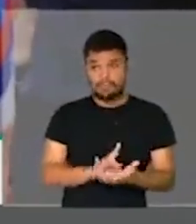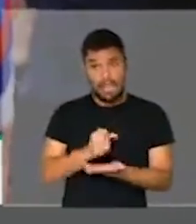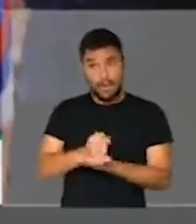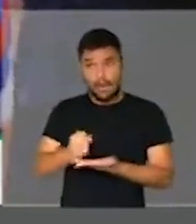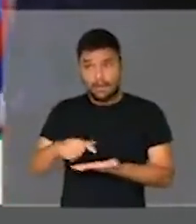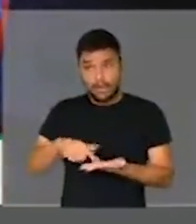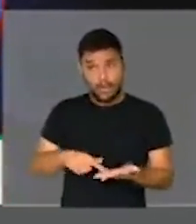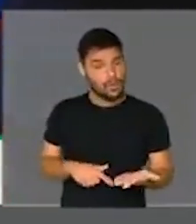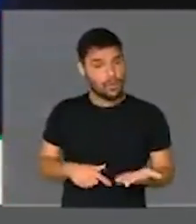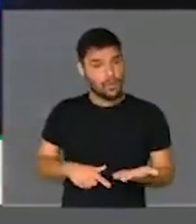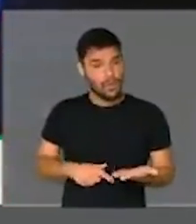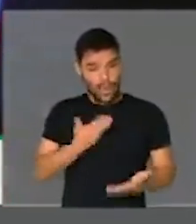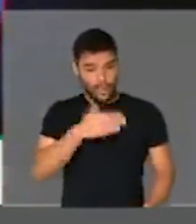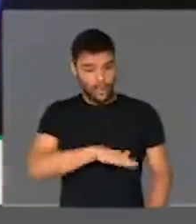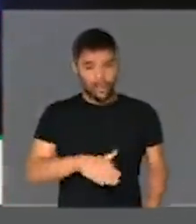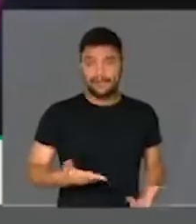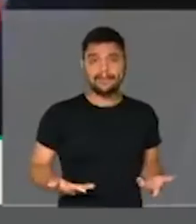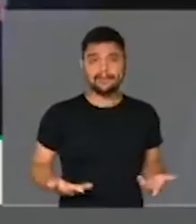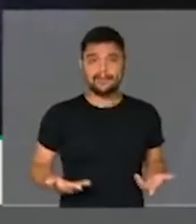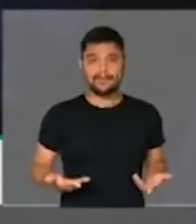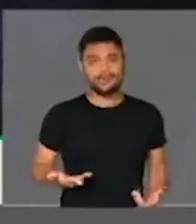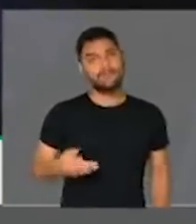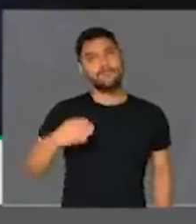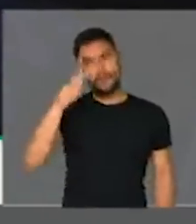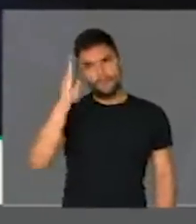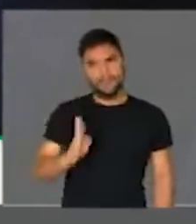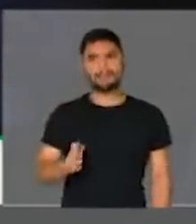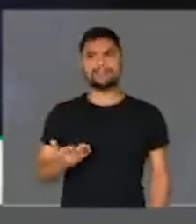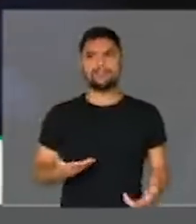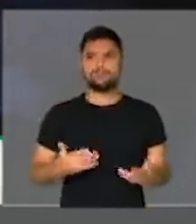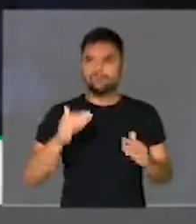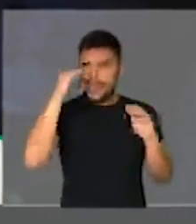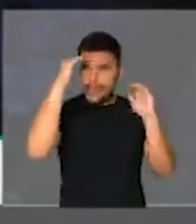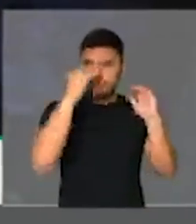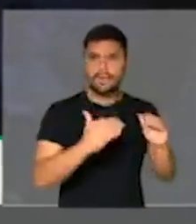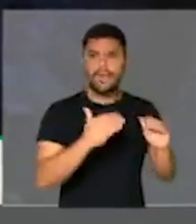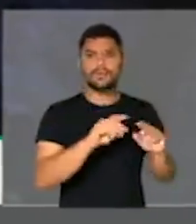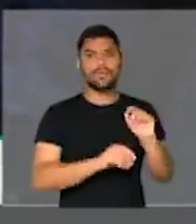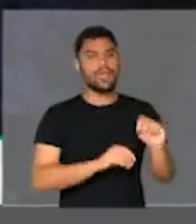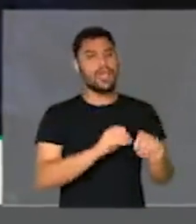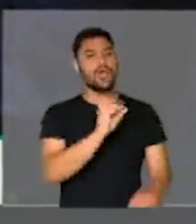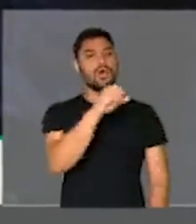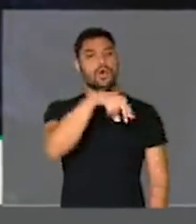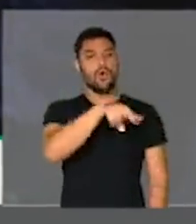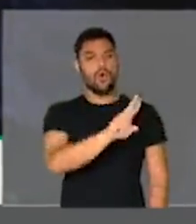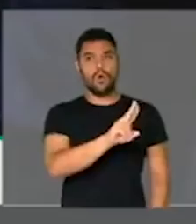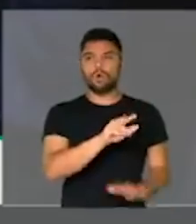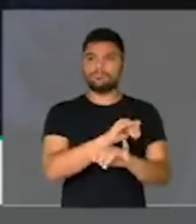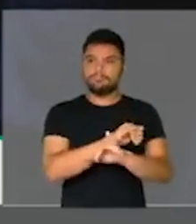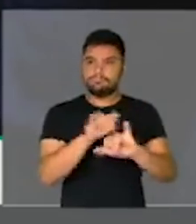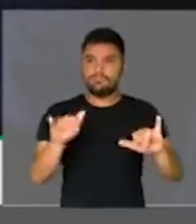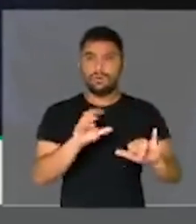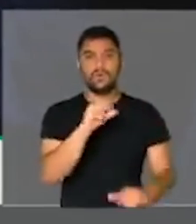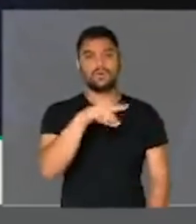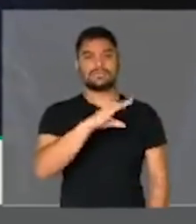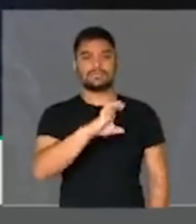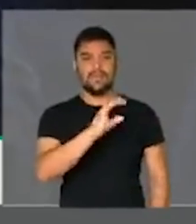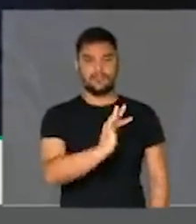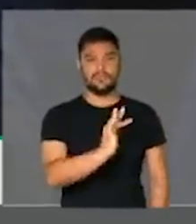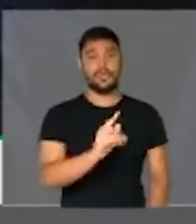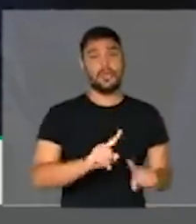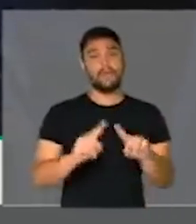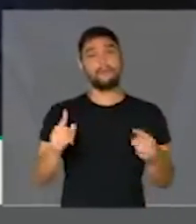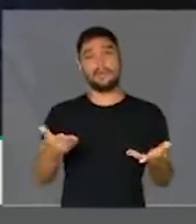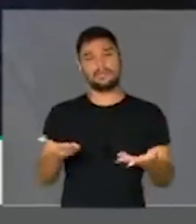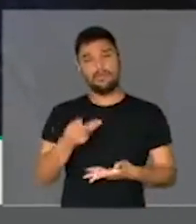ser feito com crianças. O Brasil atende assim uma determinação das Nações Unidas, do Unicef. Mas